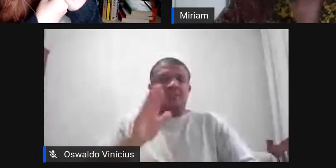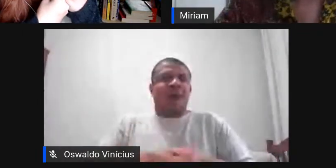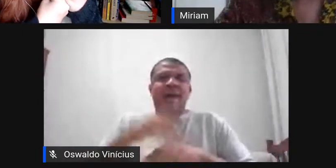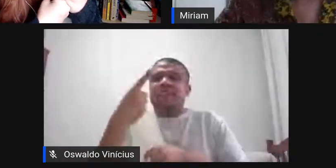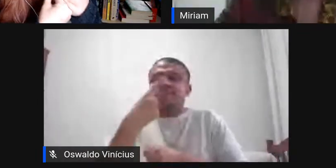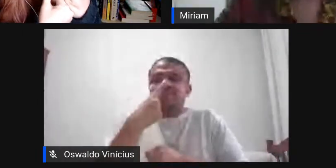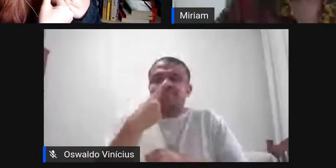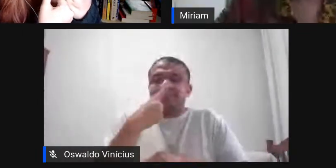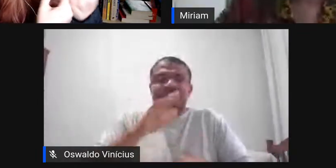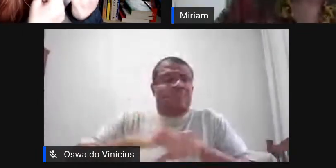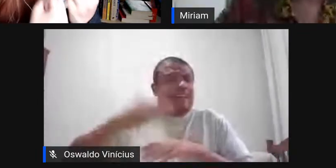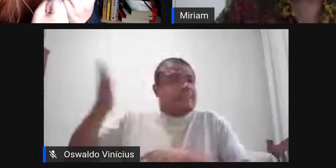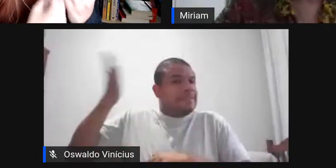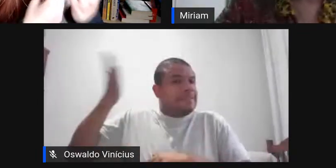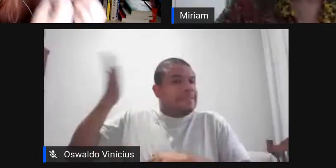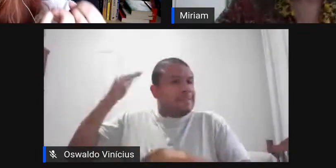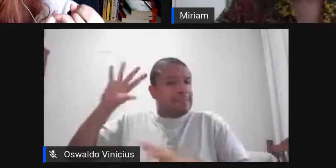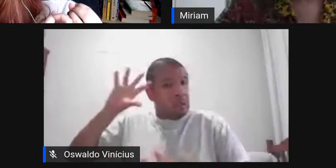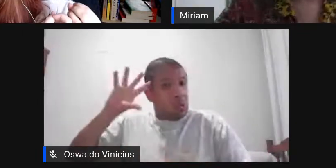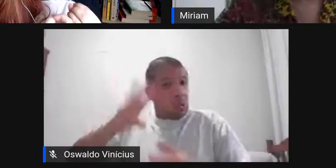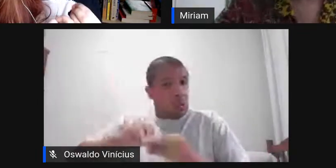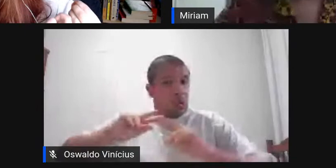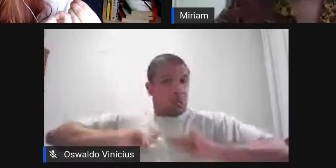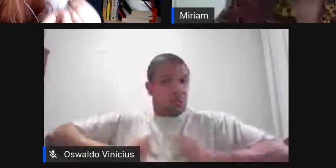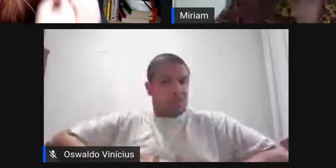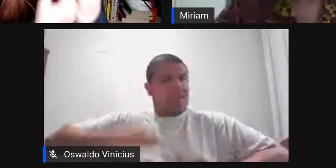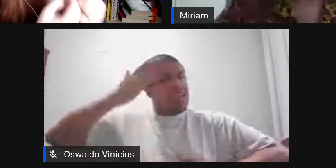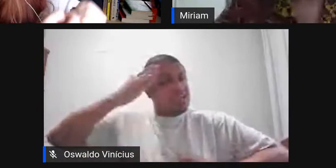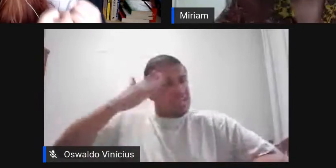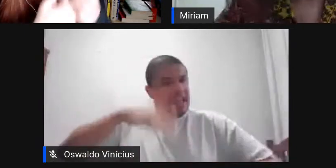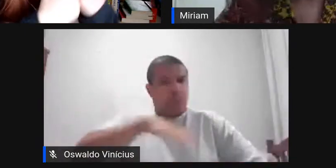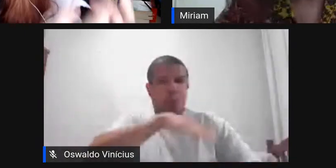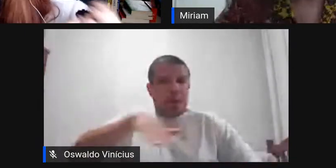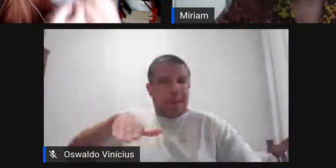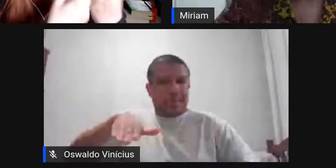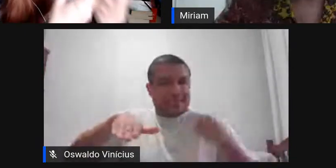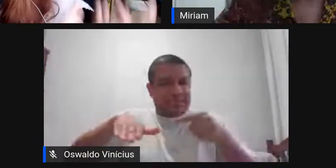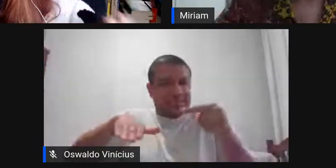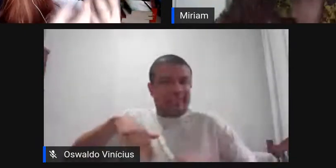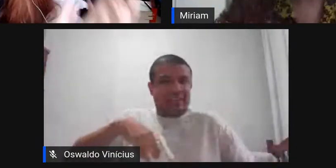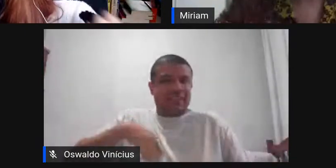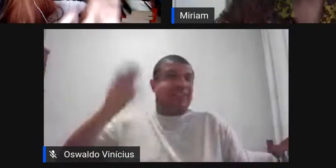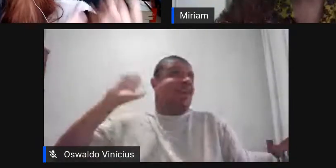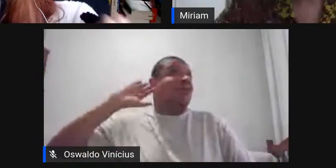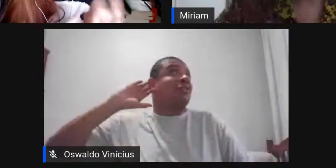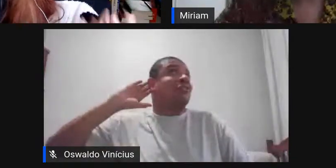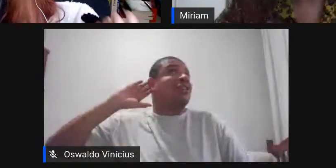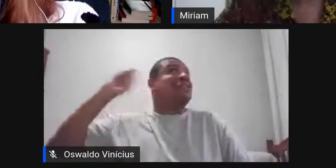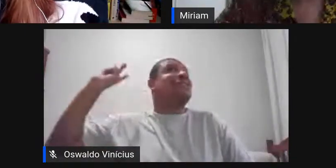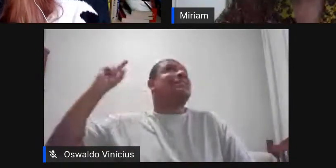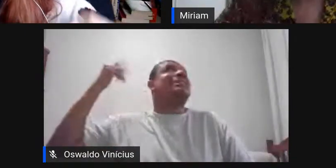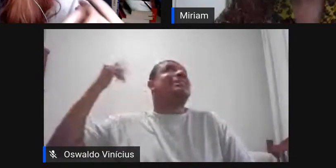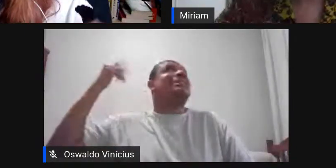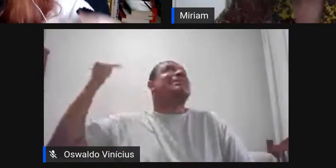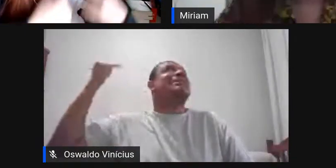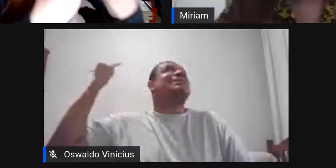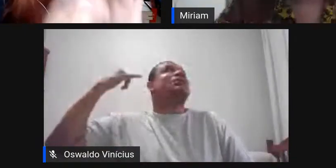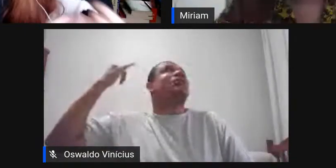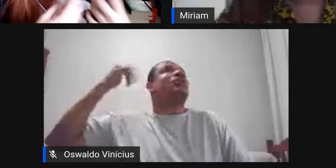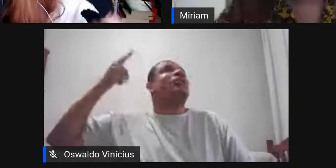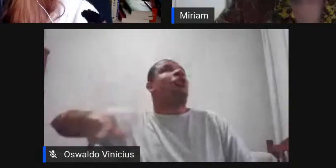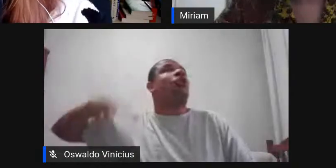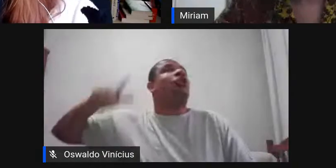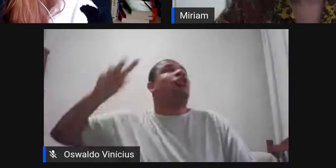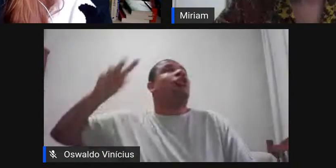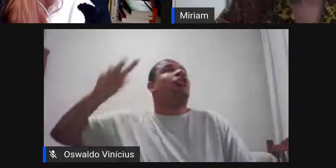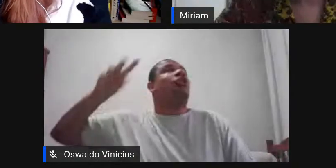antigos que a gente tem enquanto ser humano que a gente sabe quando a gente é criança a gente fica querendo ouvir a mesma história de novo e de novo e de novo e ver o mesmo